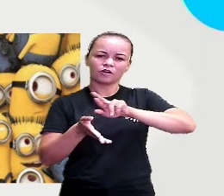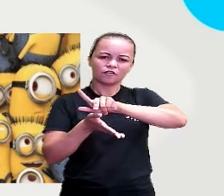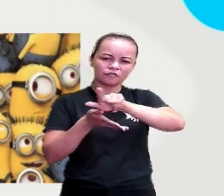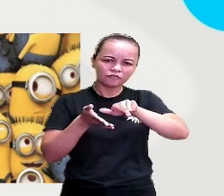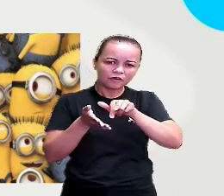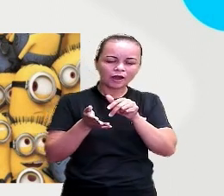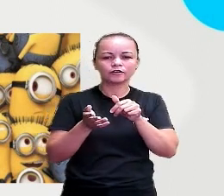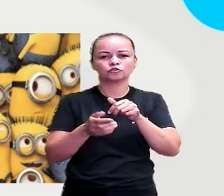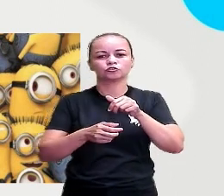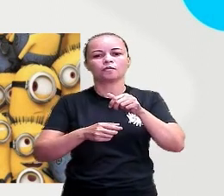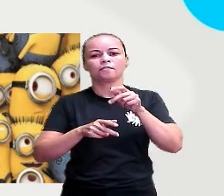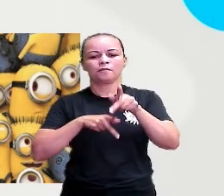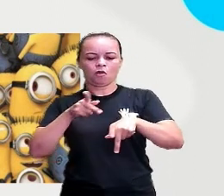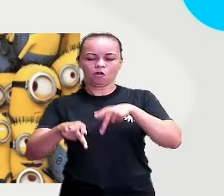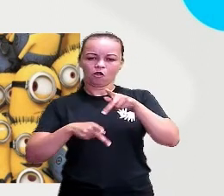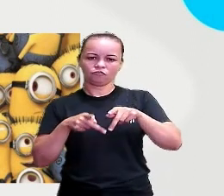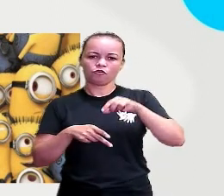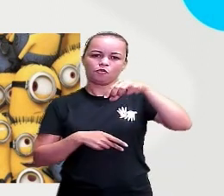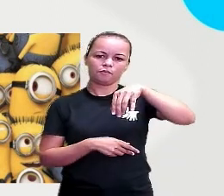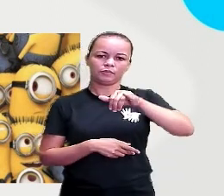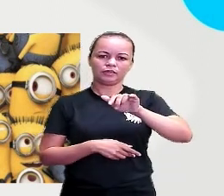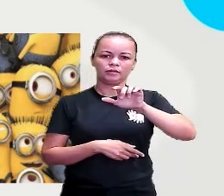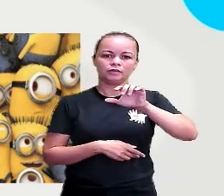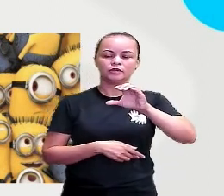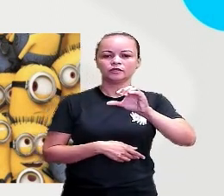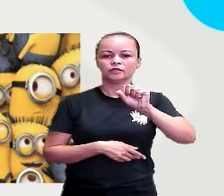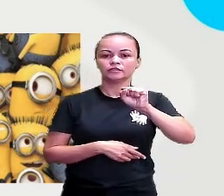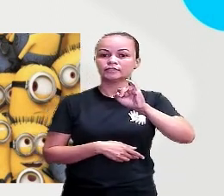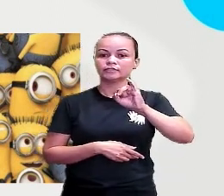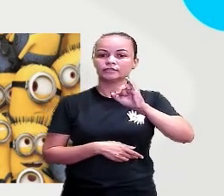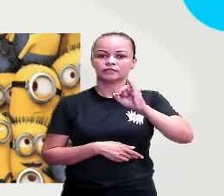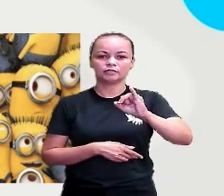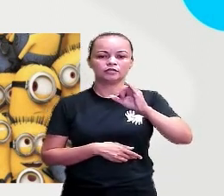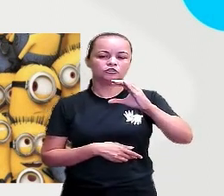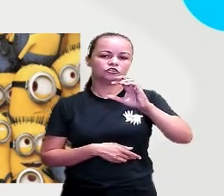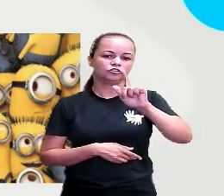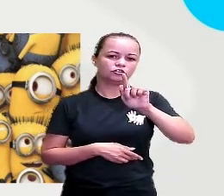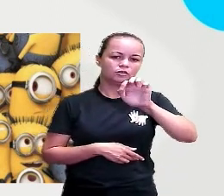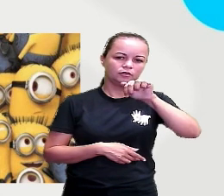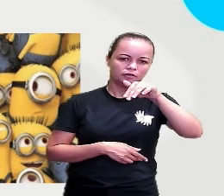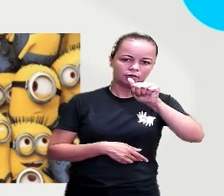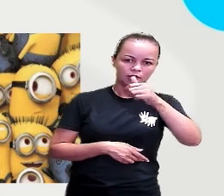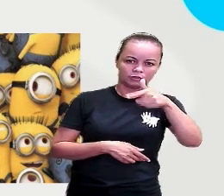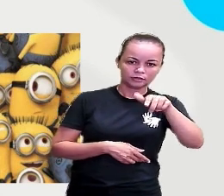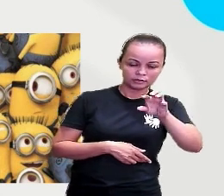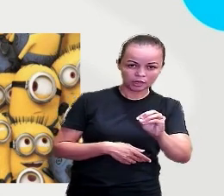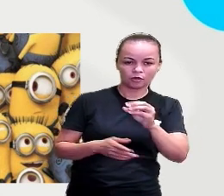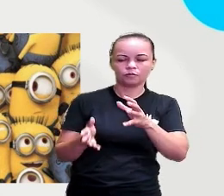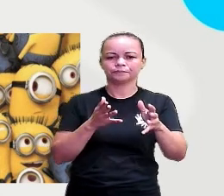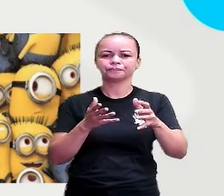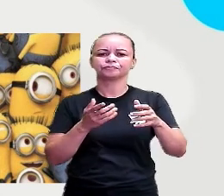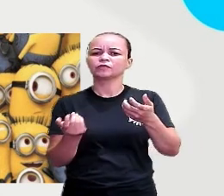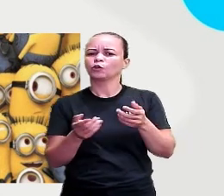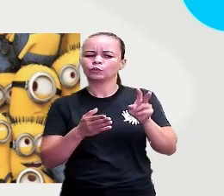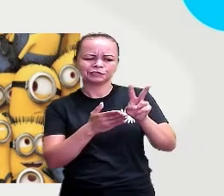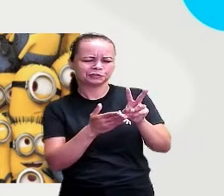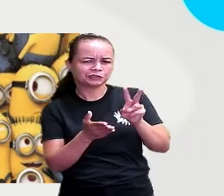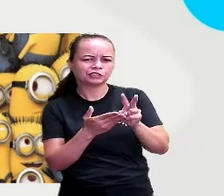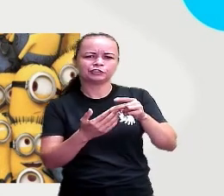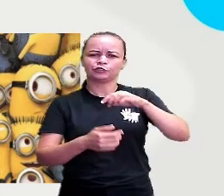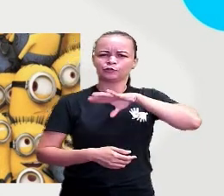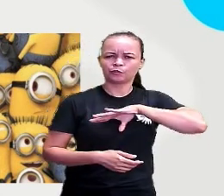de vários povos. Ou seja, da mistura de vários povos. Os indígenas, os portugueses e os